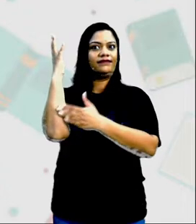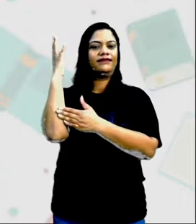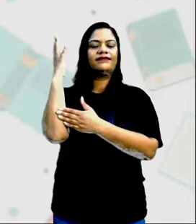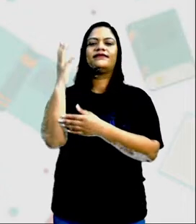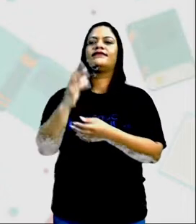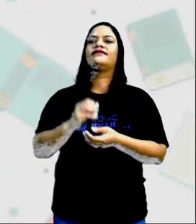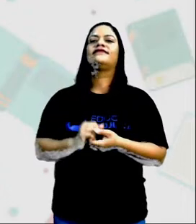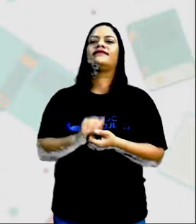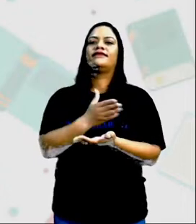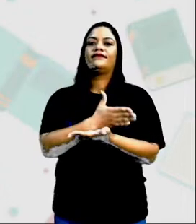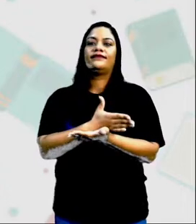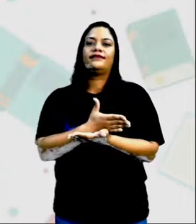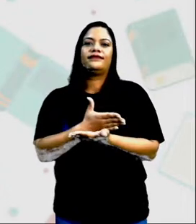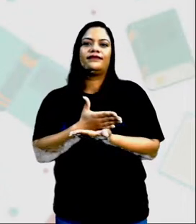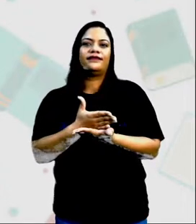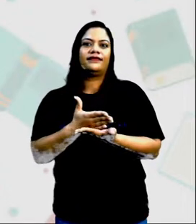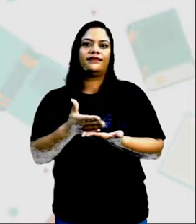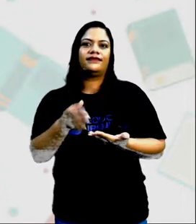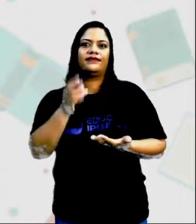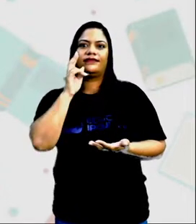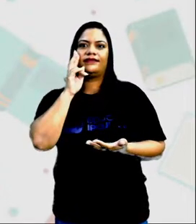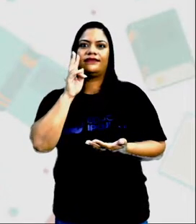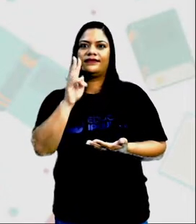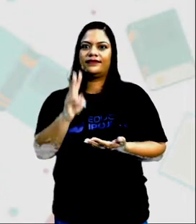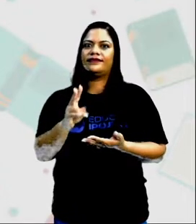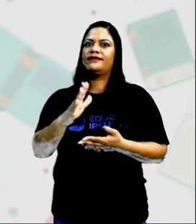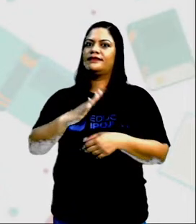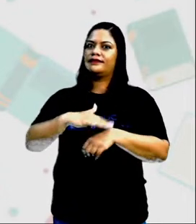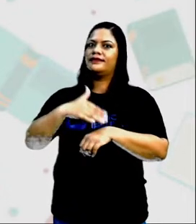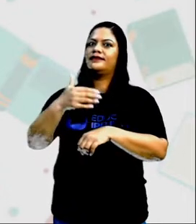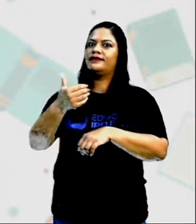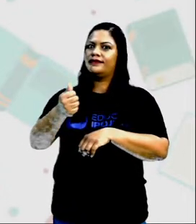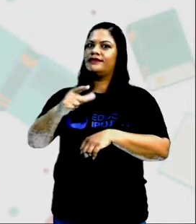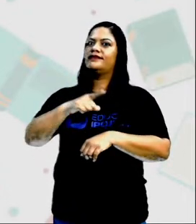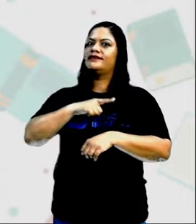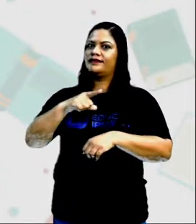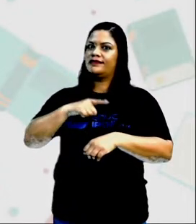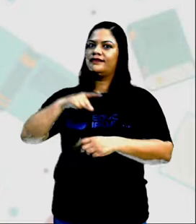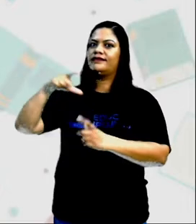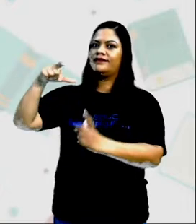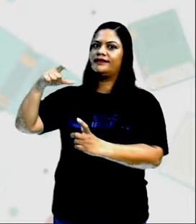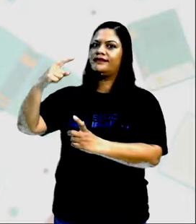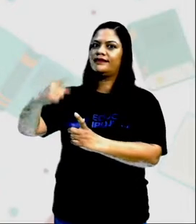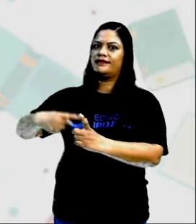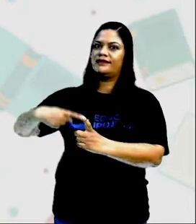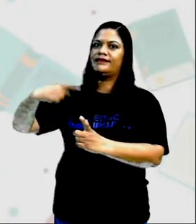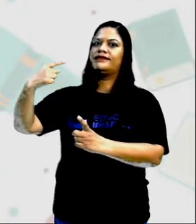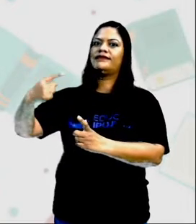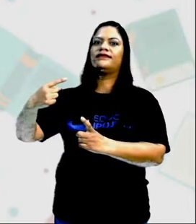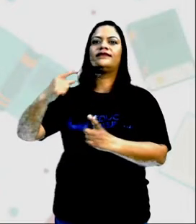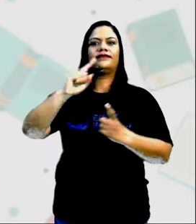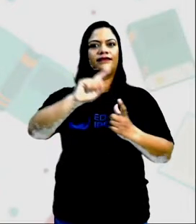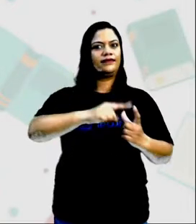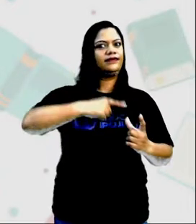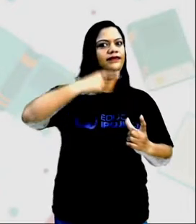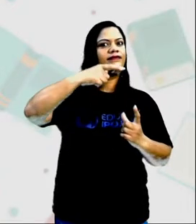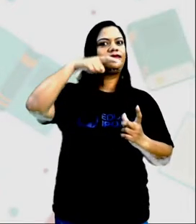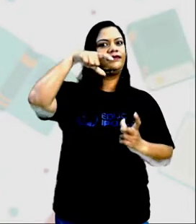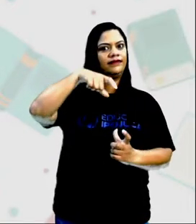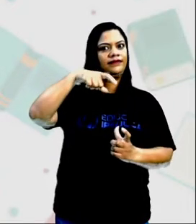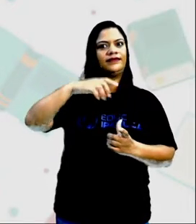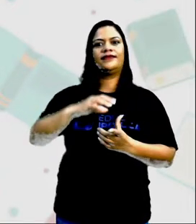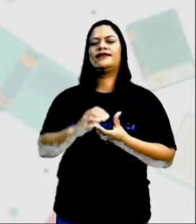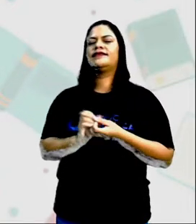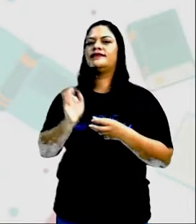começaram A ver Que ele ia deslizar melhor Se tivesse Um eixo De um lado De um outro